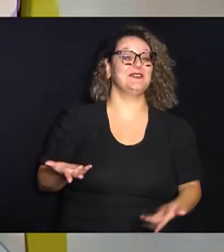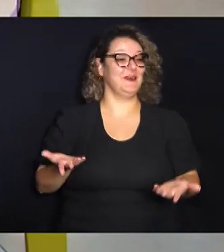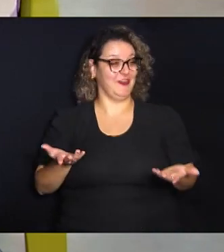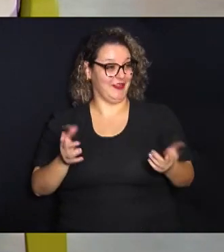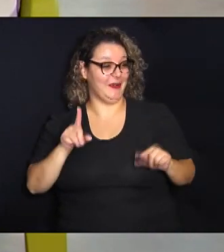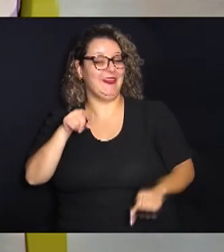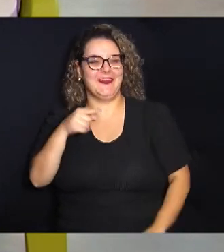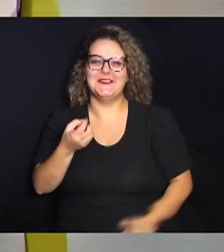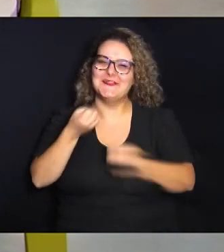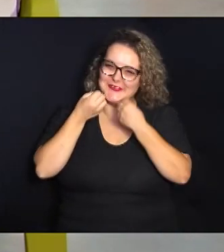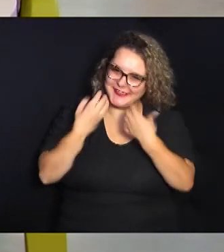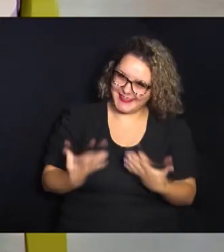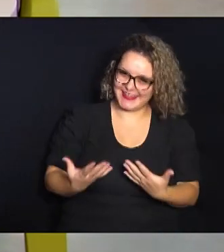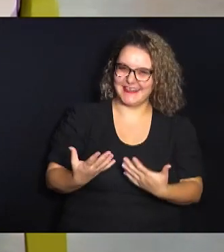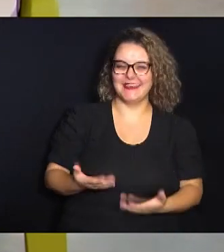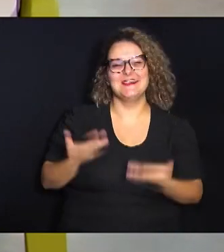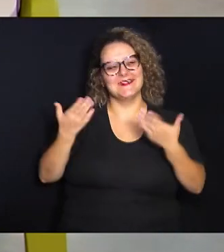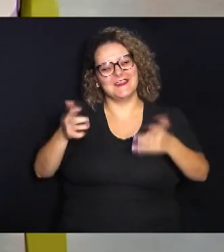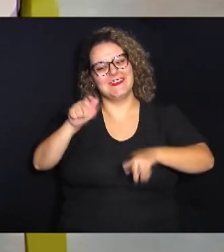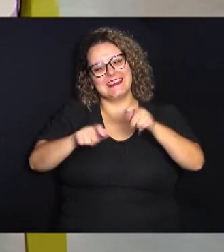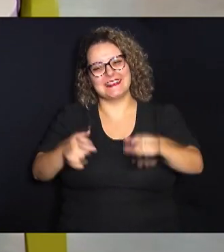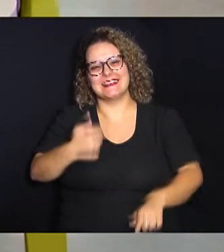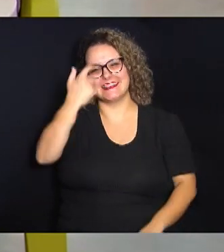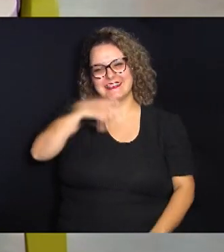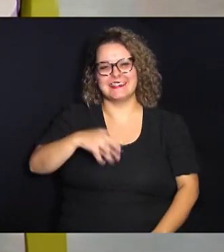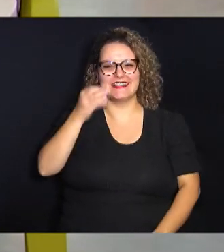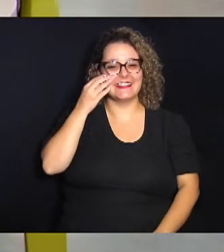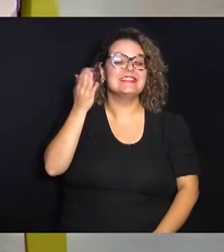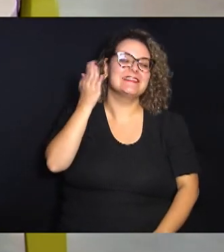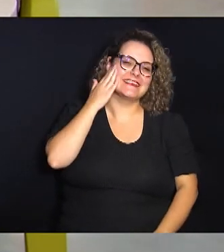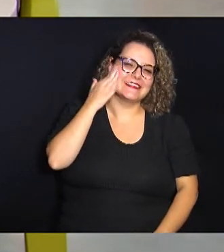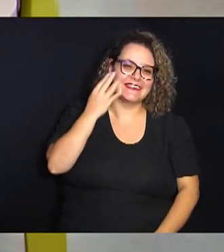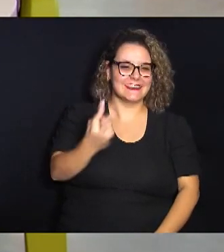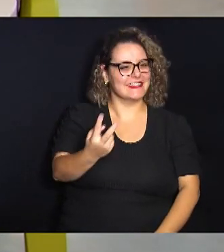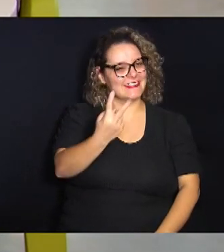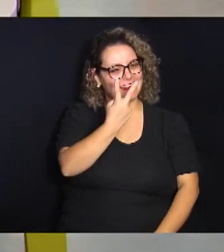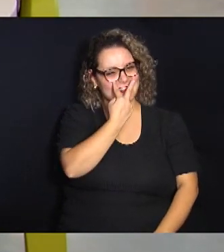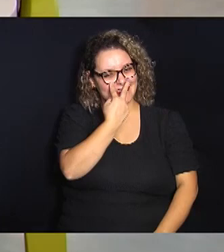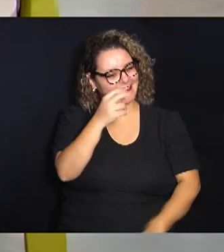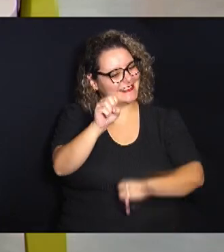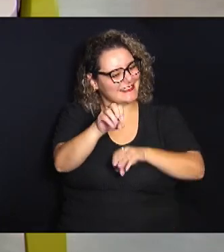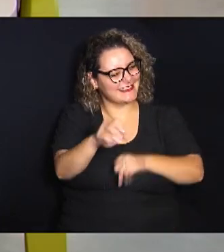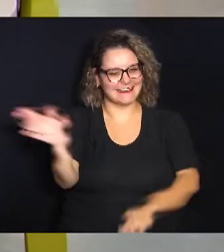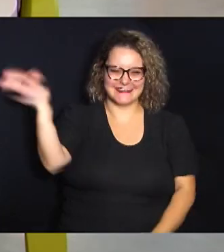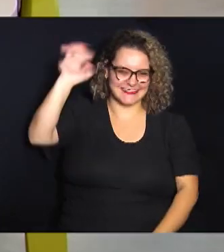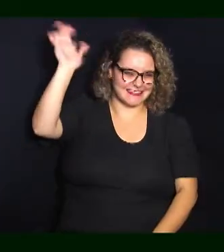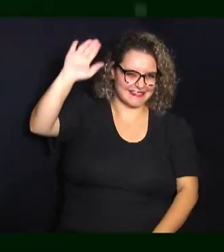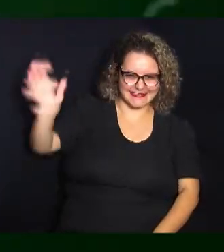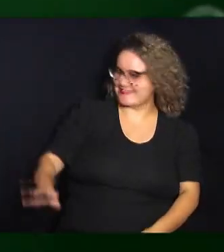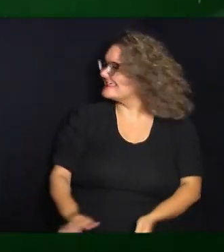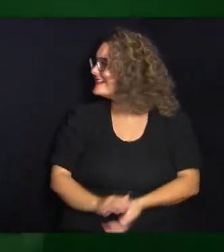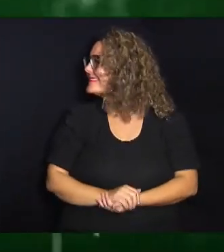boa bom pessoal eu sou André Arém e você já sabe né estou sempre de olho na educação tchau